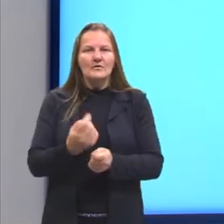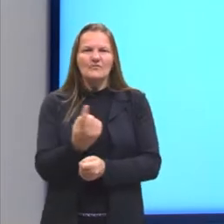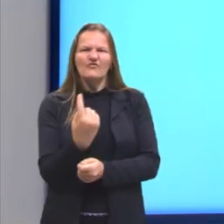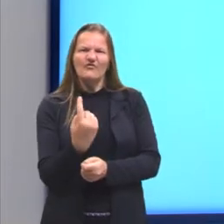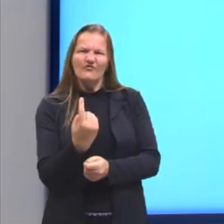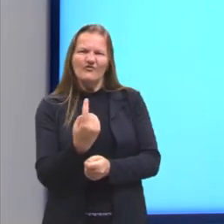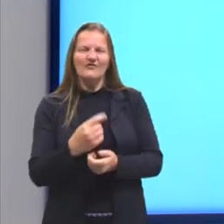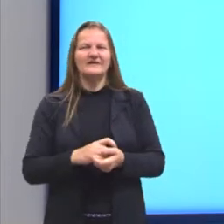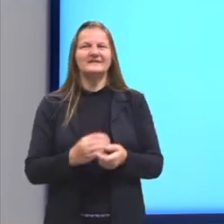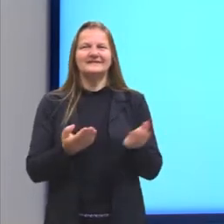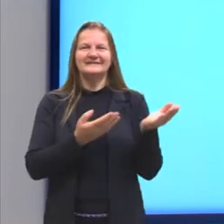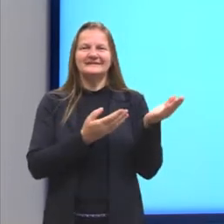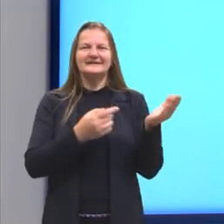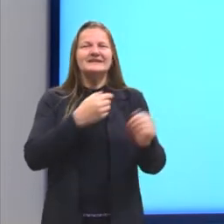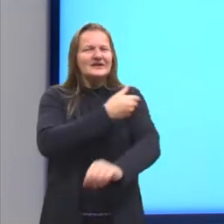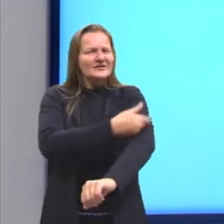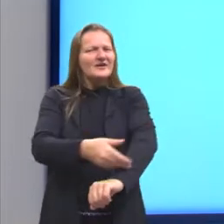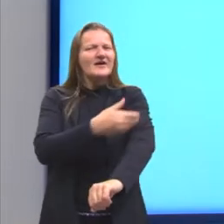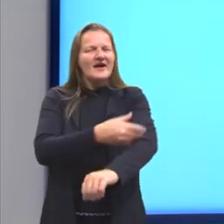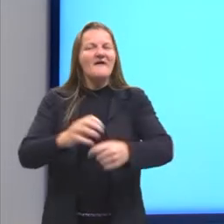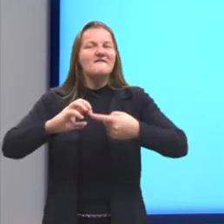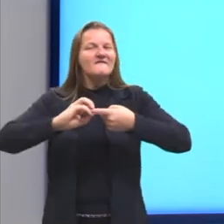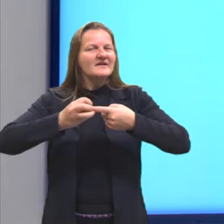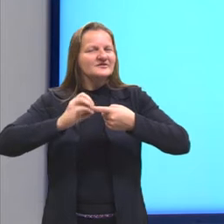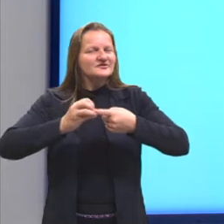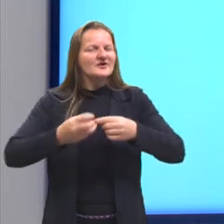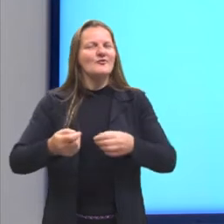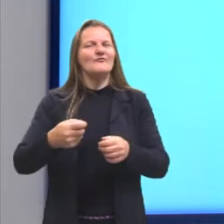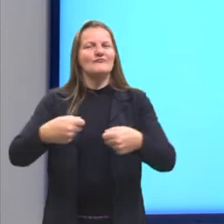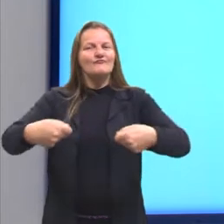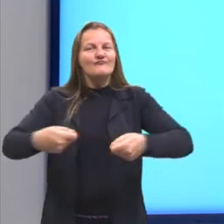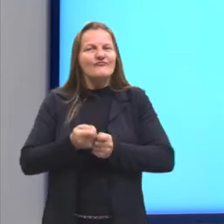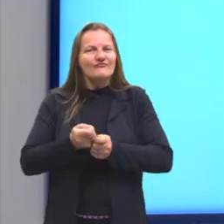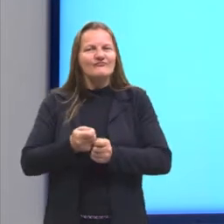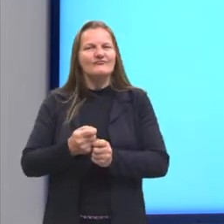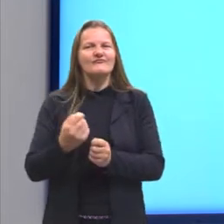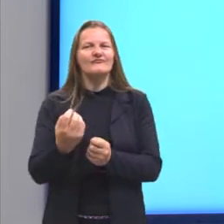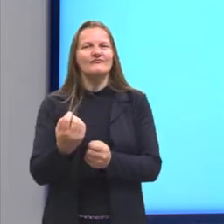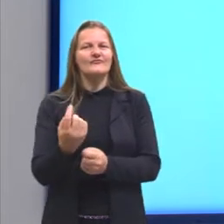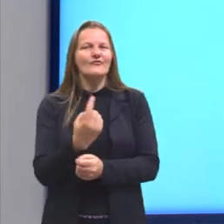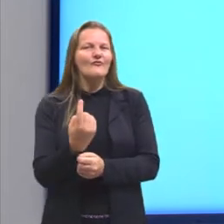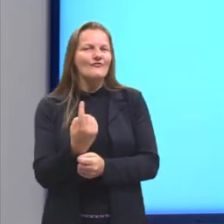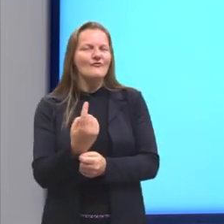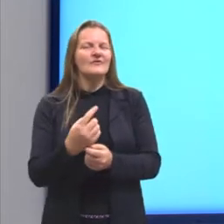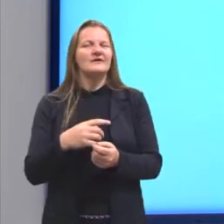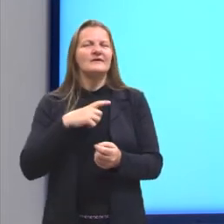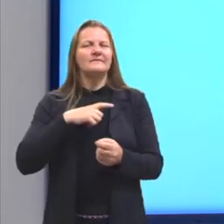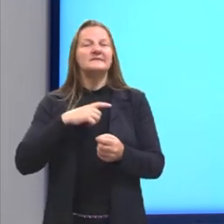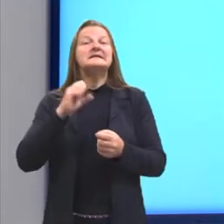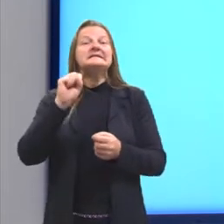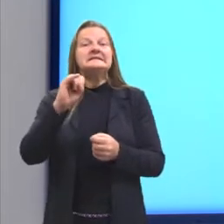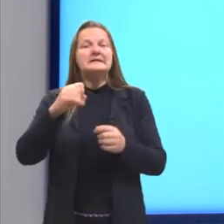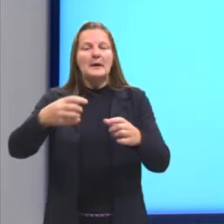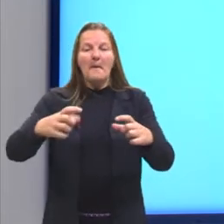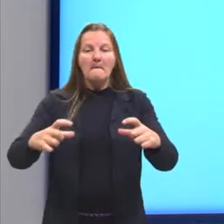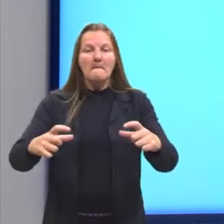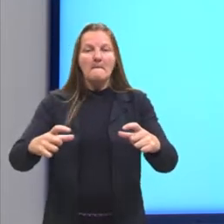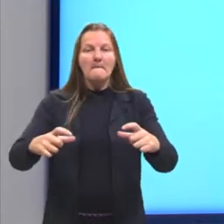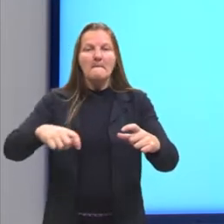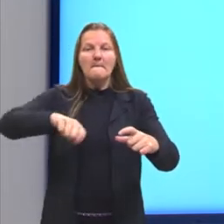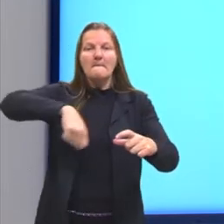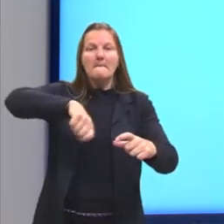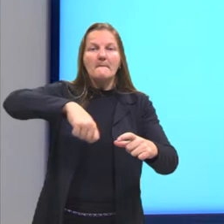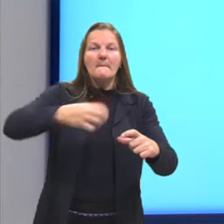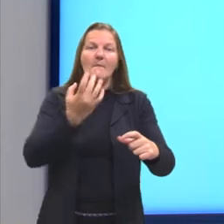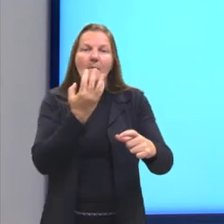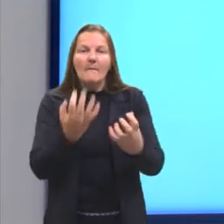gente tem o hábito de cozinhar feijão na panela. Será que se a gente colocar o feijão numa panela tradicional, né? Que não tenha pressão, ele vai cozinhar?